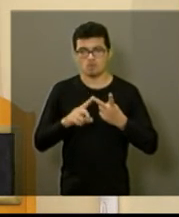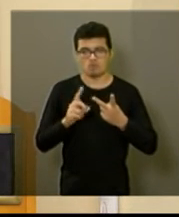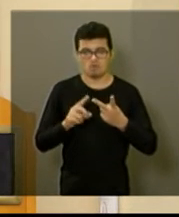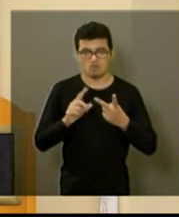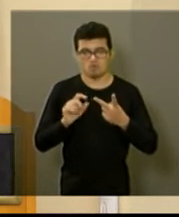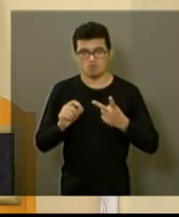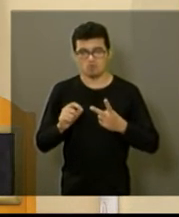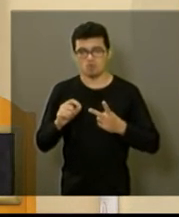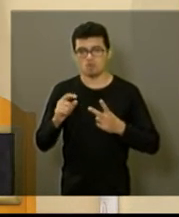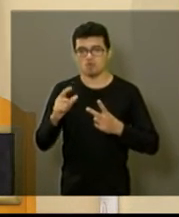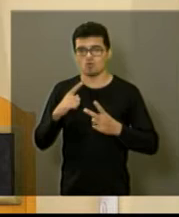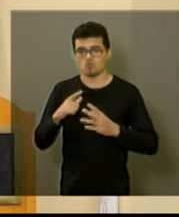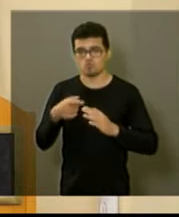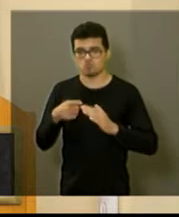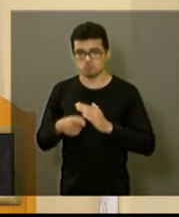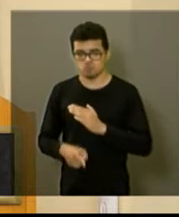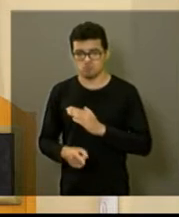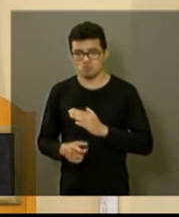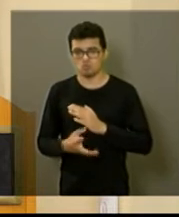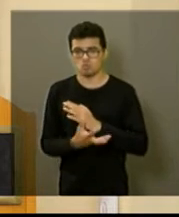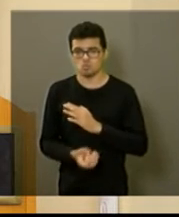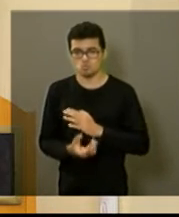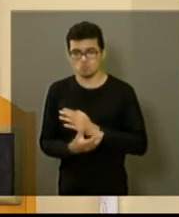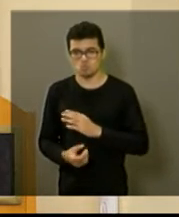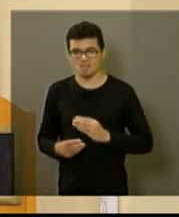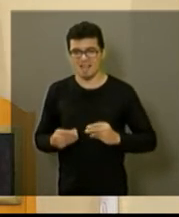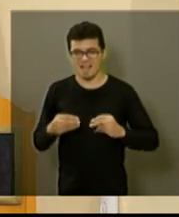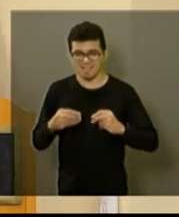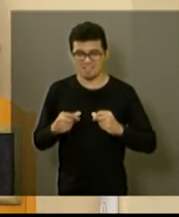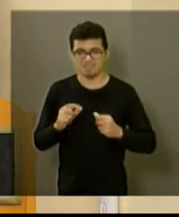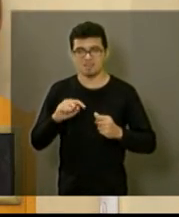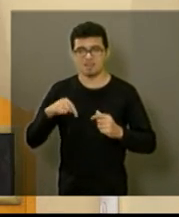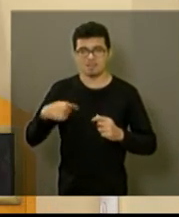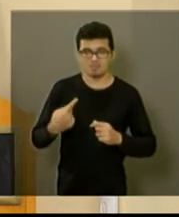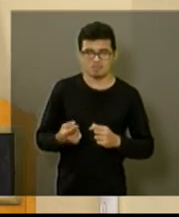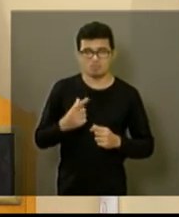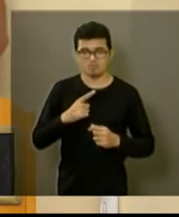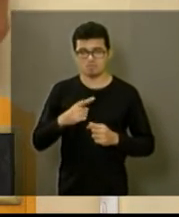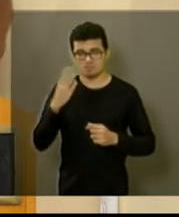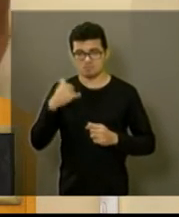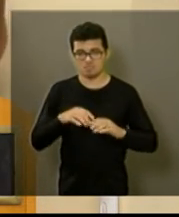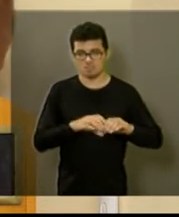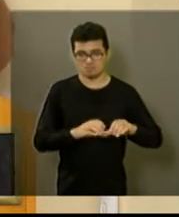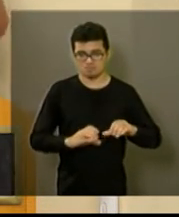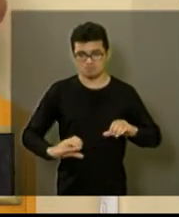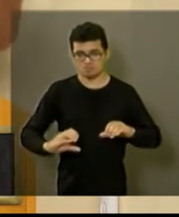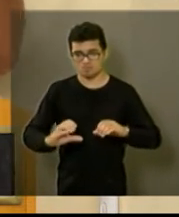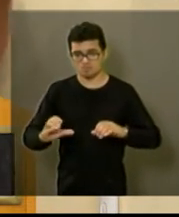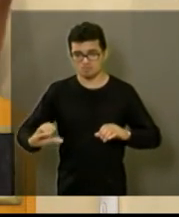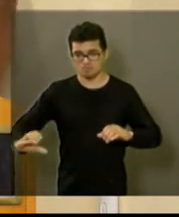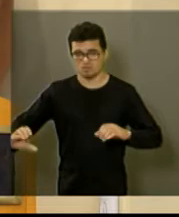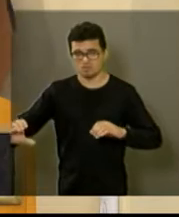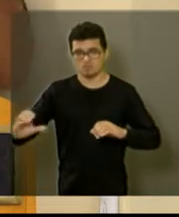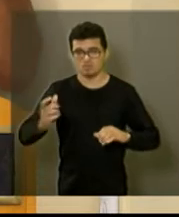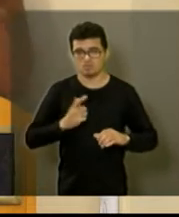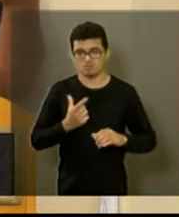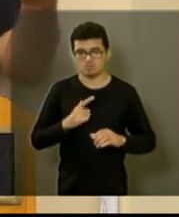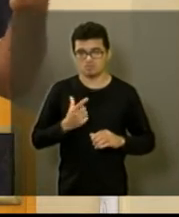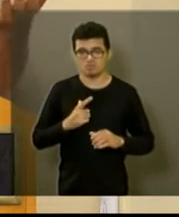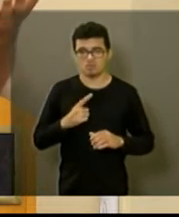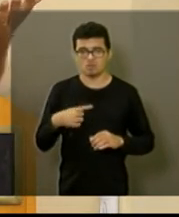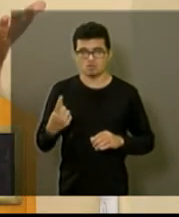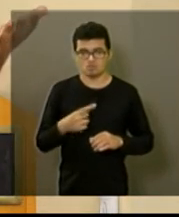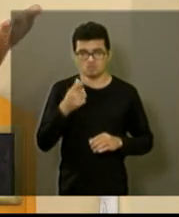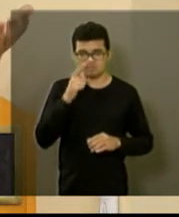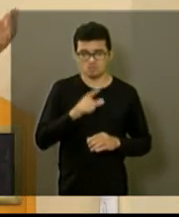o Poço Flora começou a puxar areia e aí a gente tem como o sistema é todo interligado graças a Deus que é todo interligado então a gente